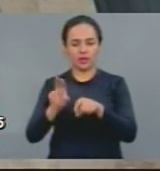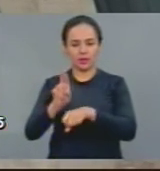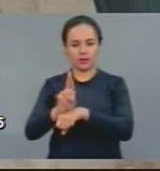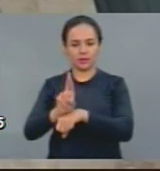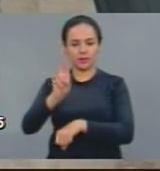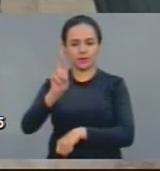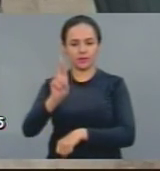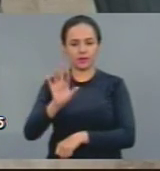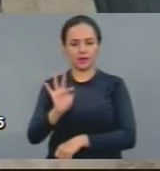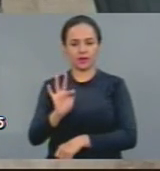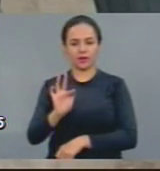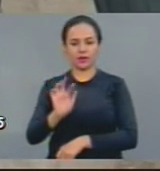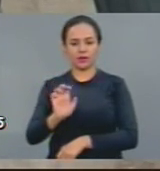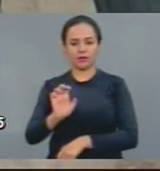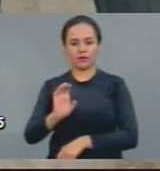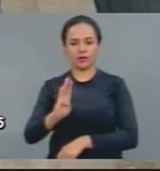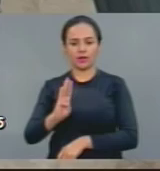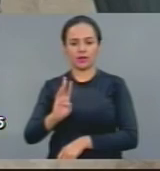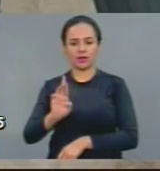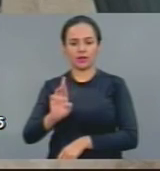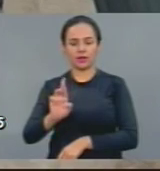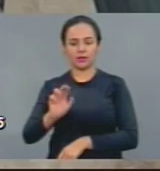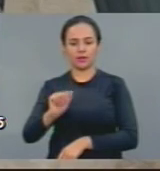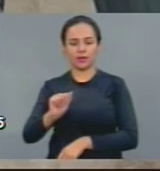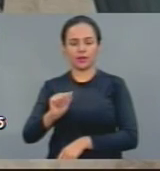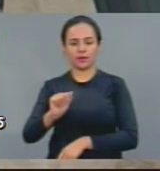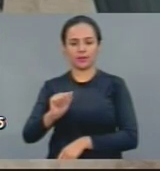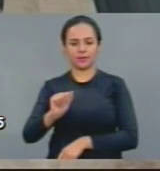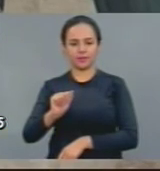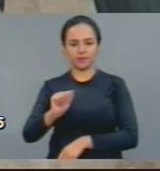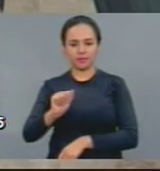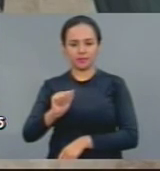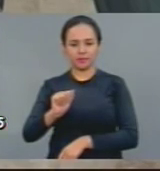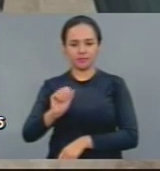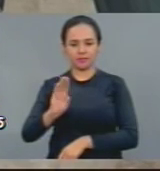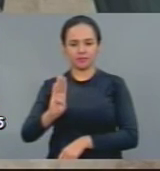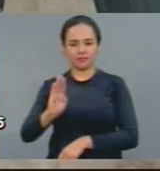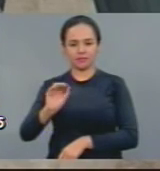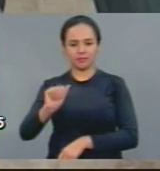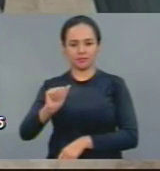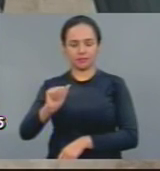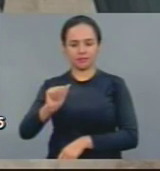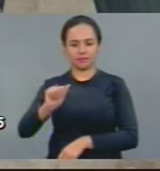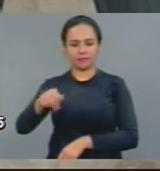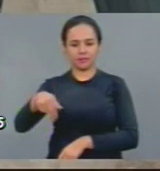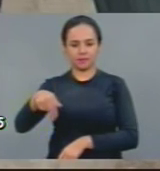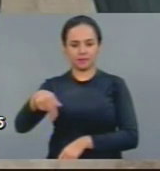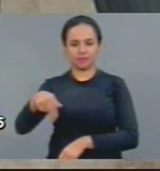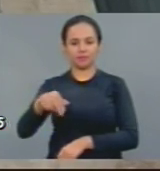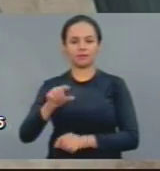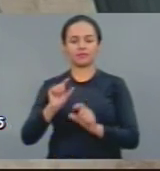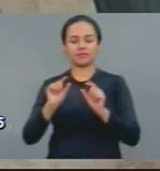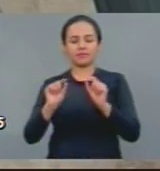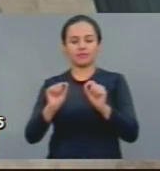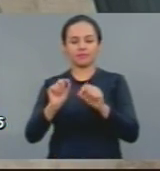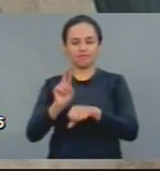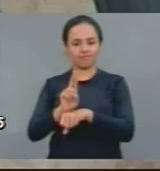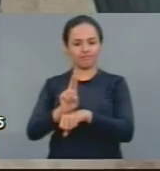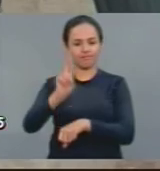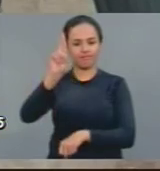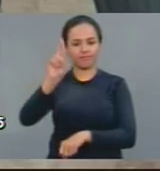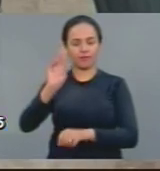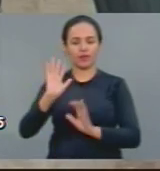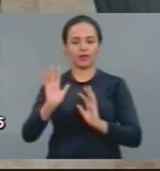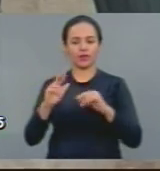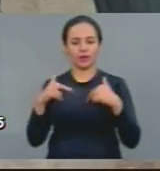FEBRABAN, que é a Federação Brasileira dos Bancos, estiveram aqui conosco na audiência e foi abordado todos esses